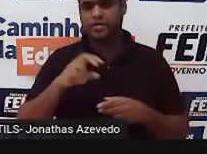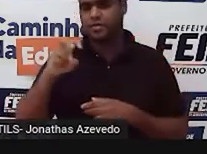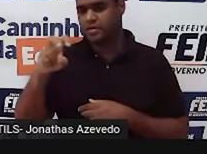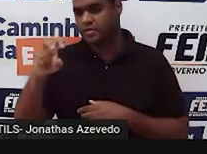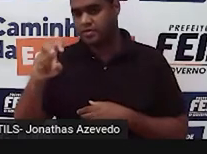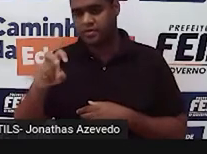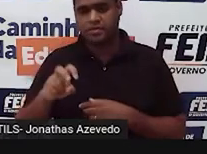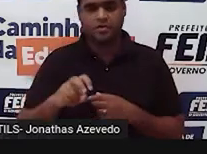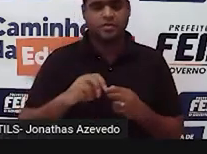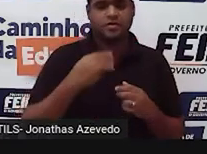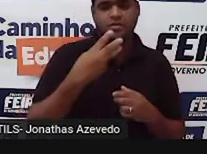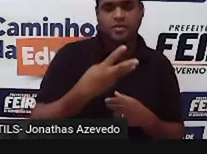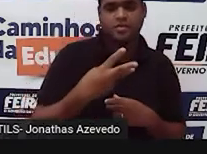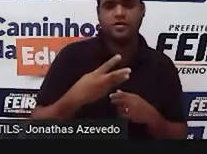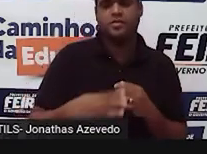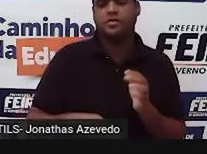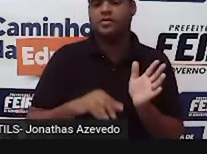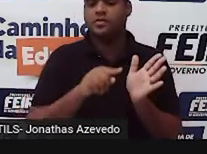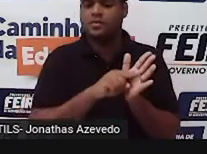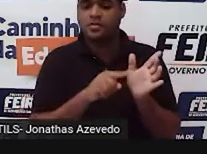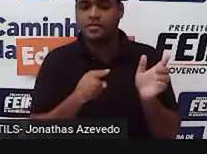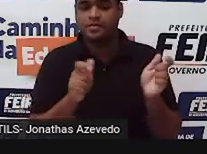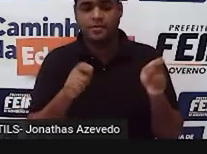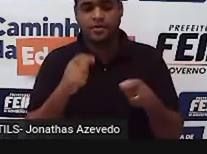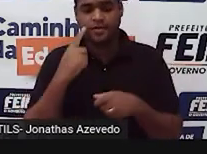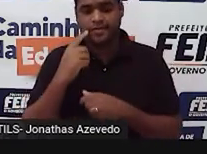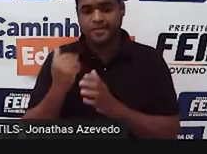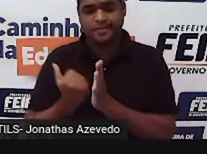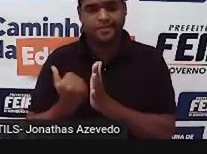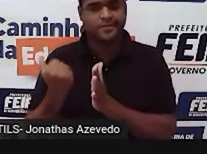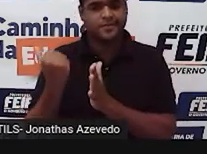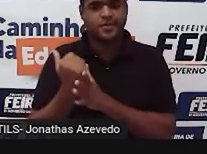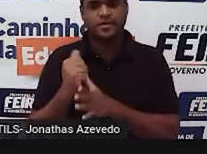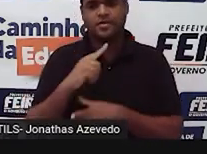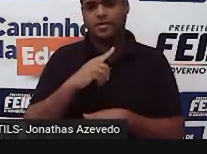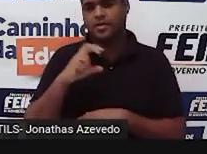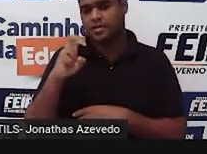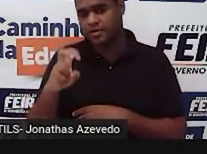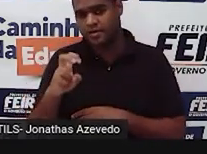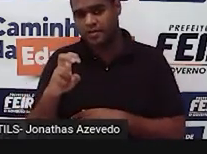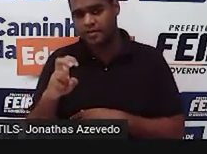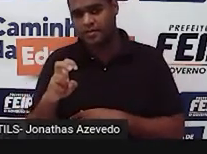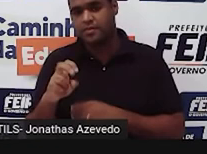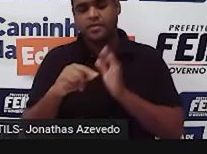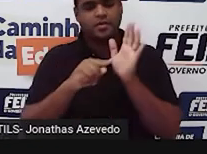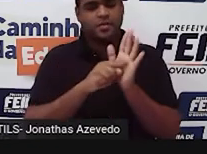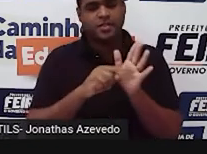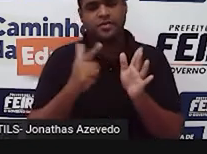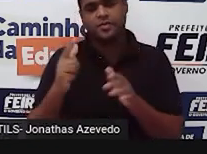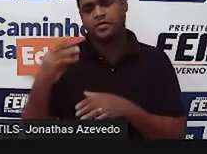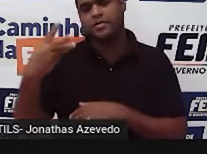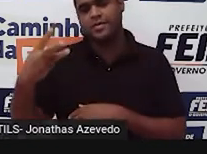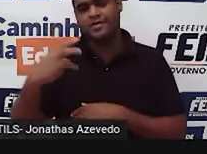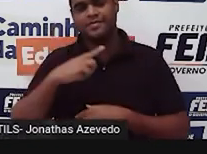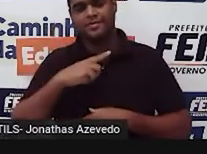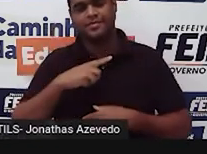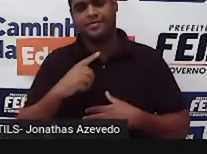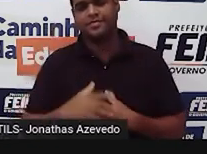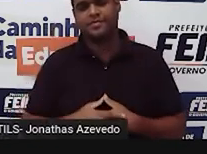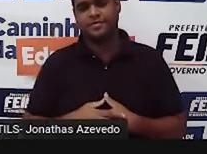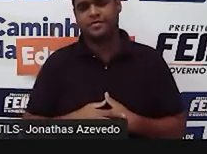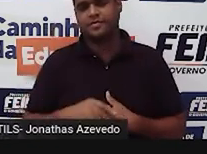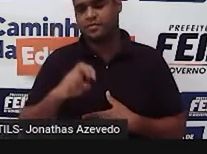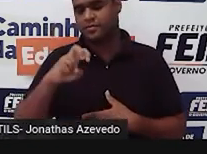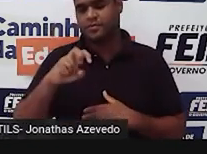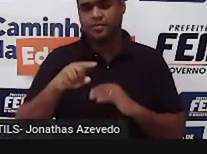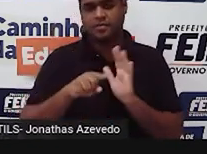3. E na subtração eu pego o maior, né? Que no caso é 5, menos o menor que sobrou é 3, tá bom? Então, 5